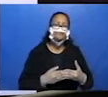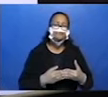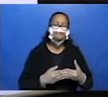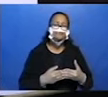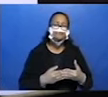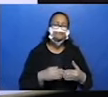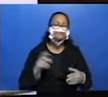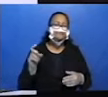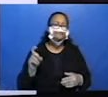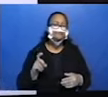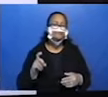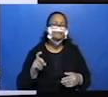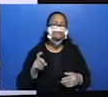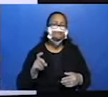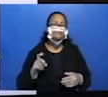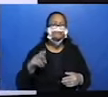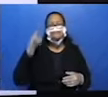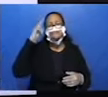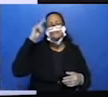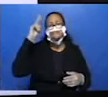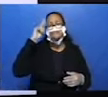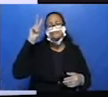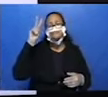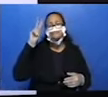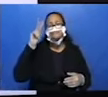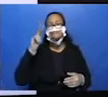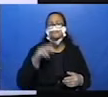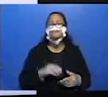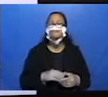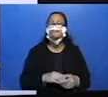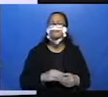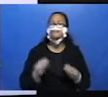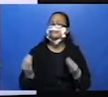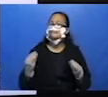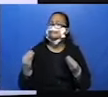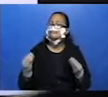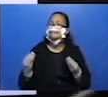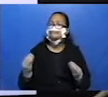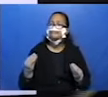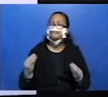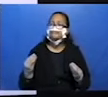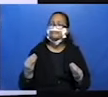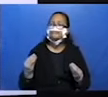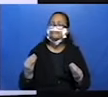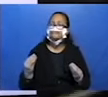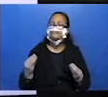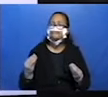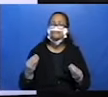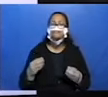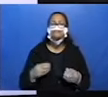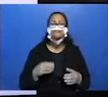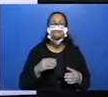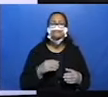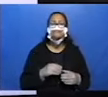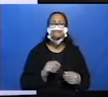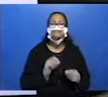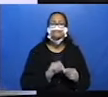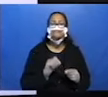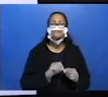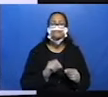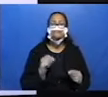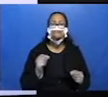é... Lembra? O modo. A maneira como ele fez.